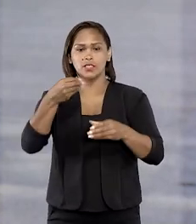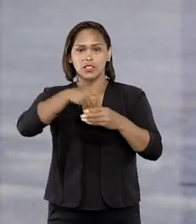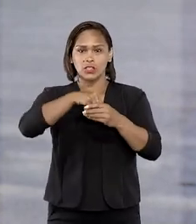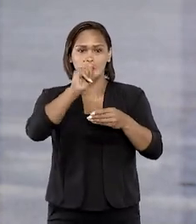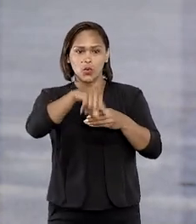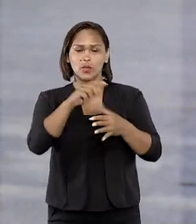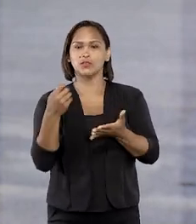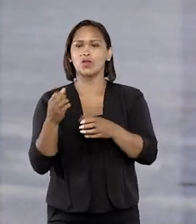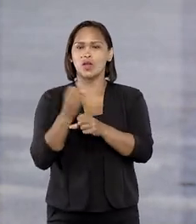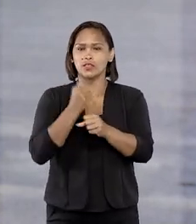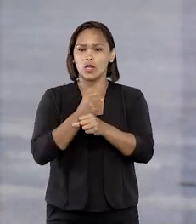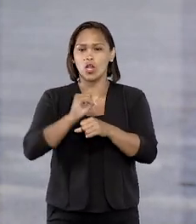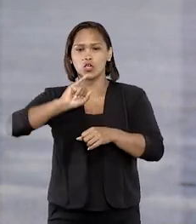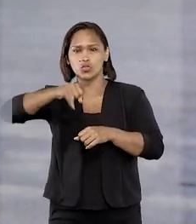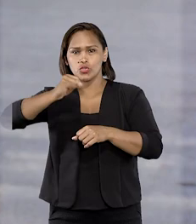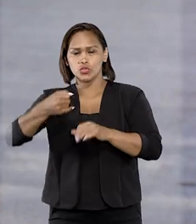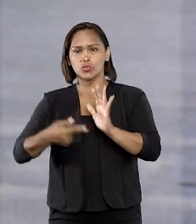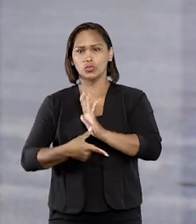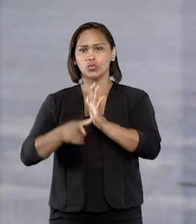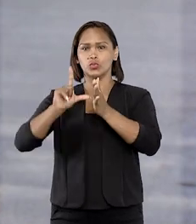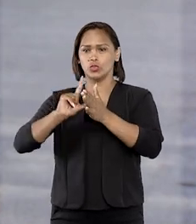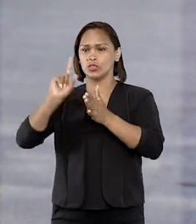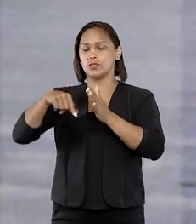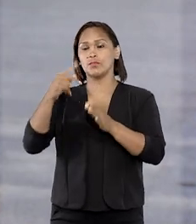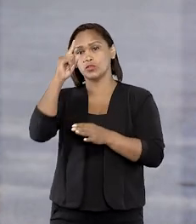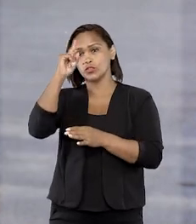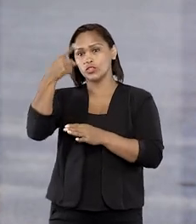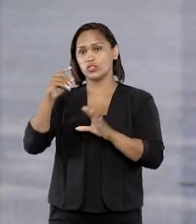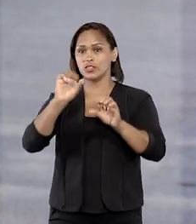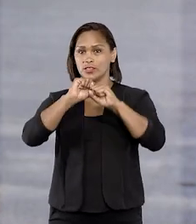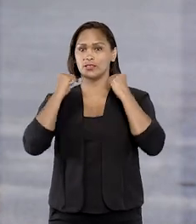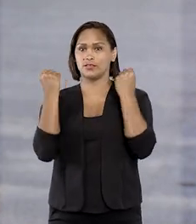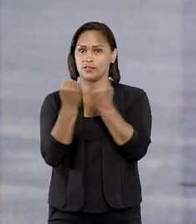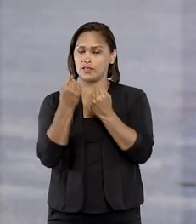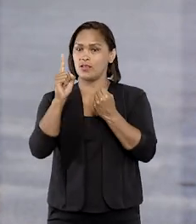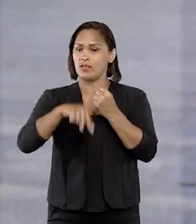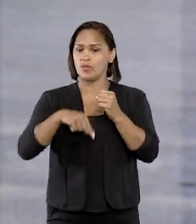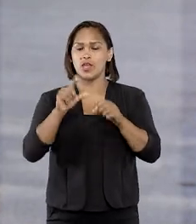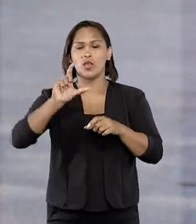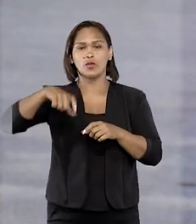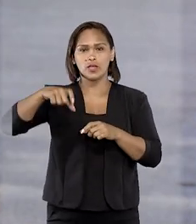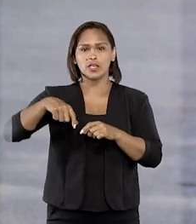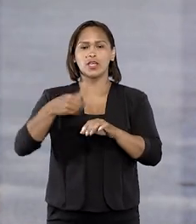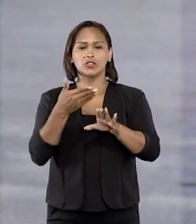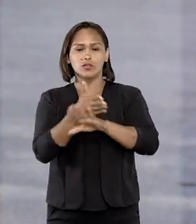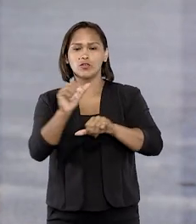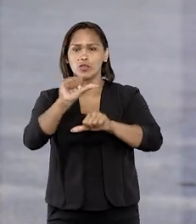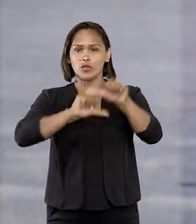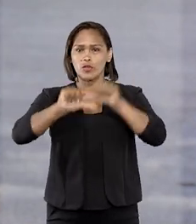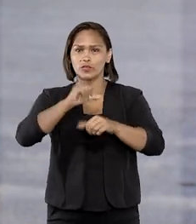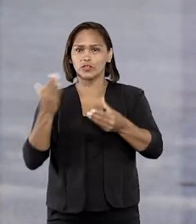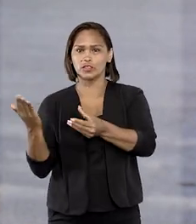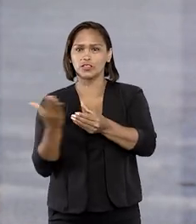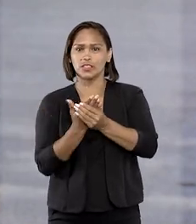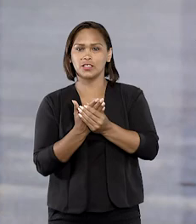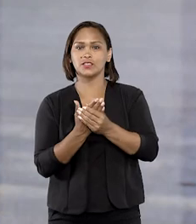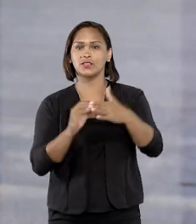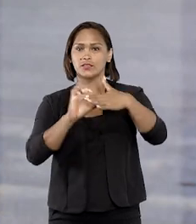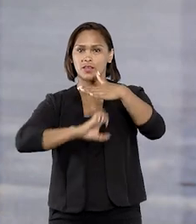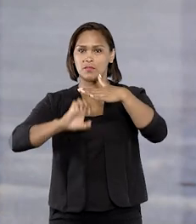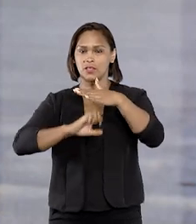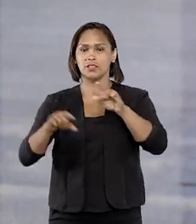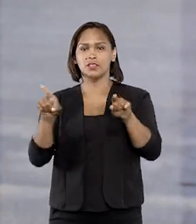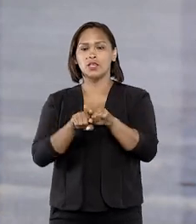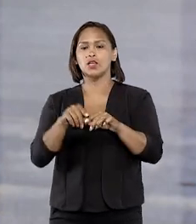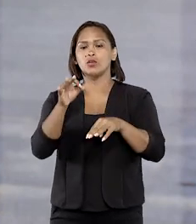incluídos nessa conta juros remuneratórios para além da data da Assembleia em que o seu crédito foi convertido em ações da